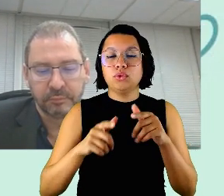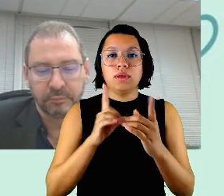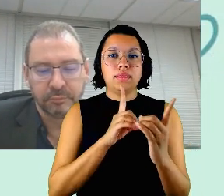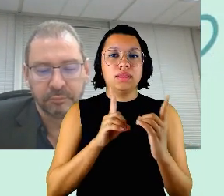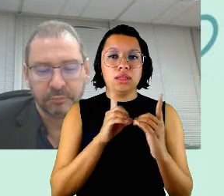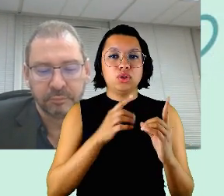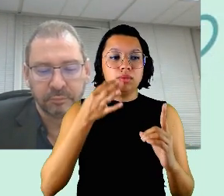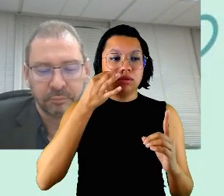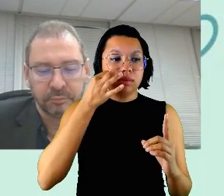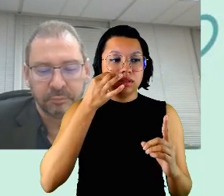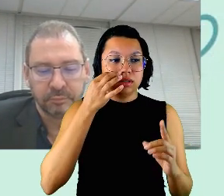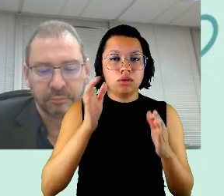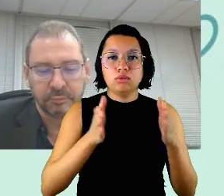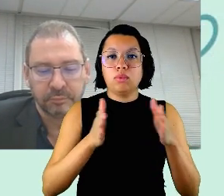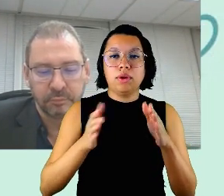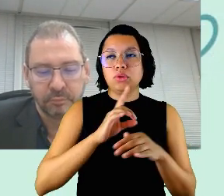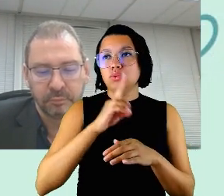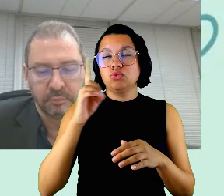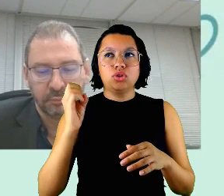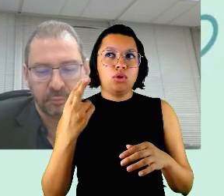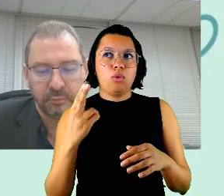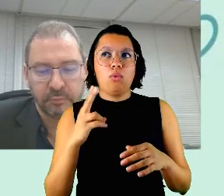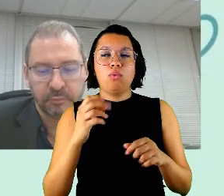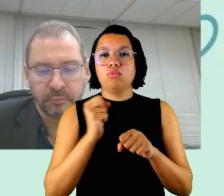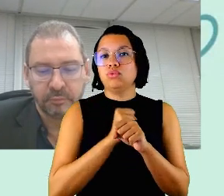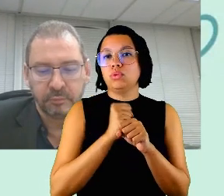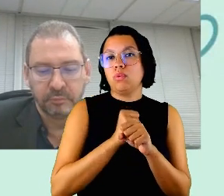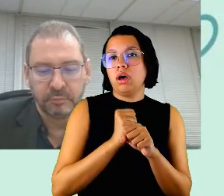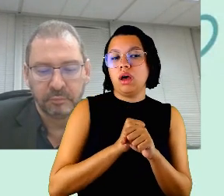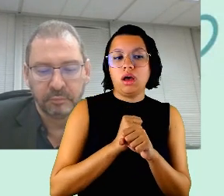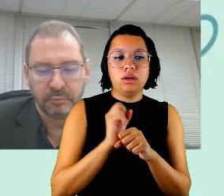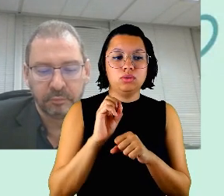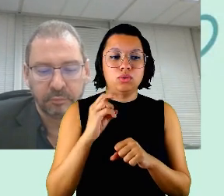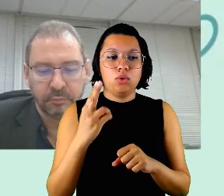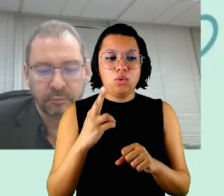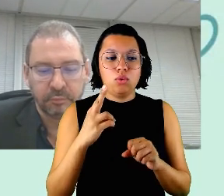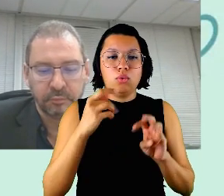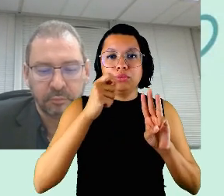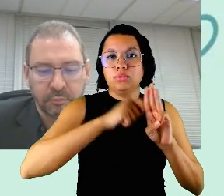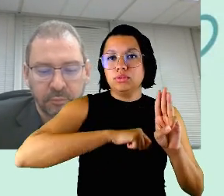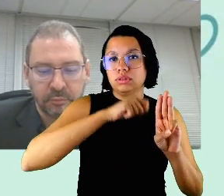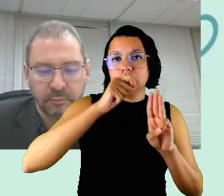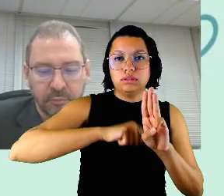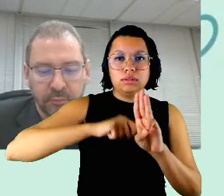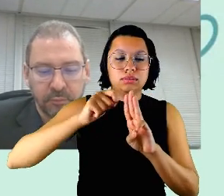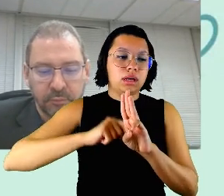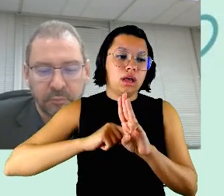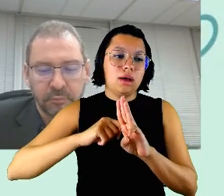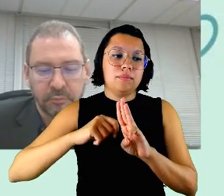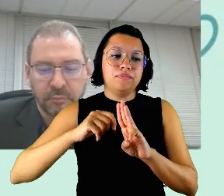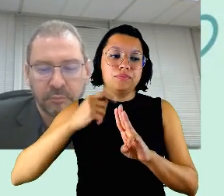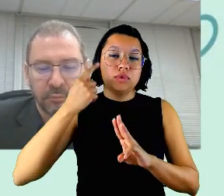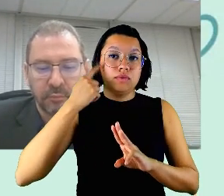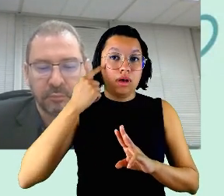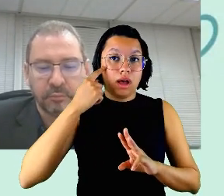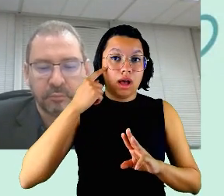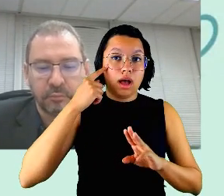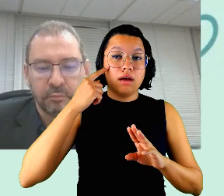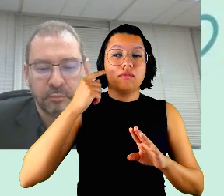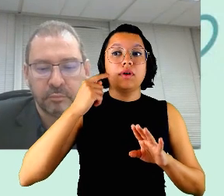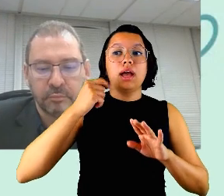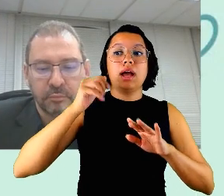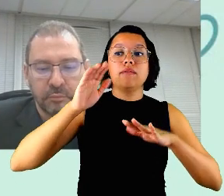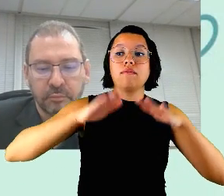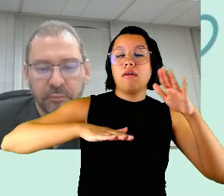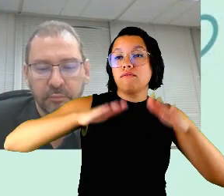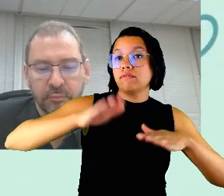momento do dia ou do ano ou do trimestre você vai variando os